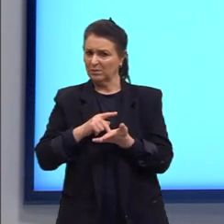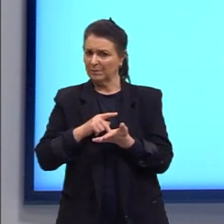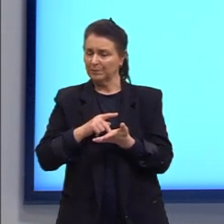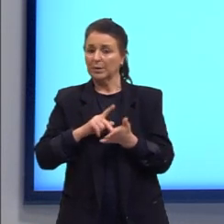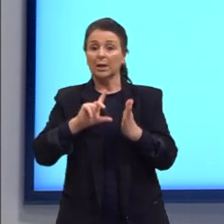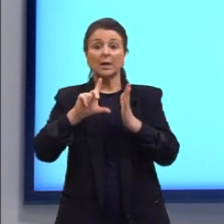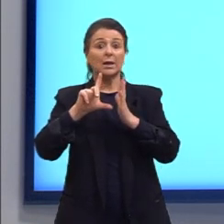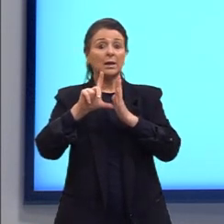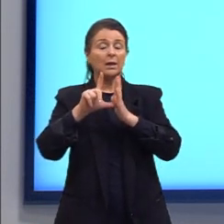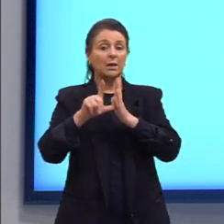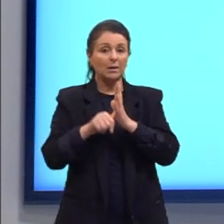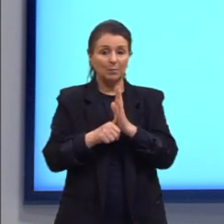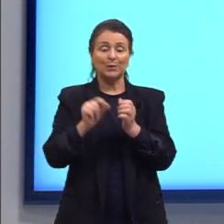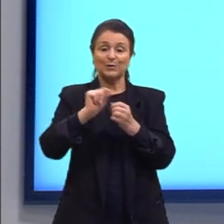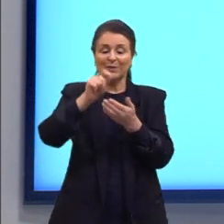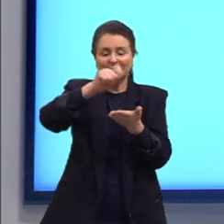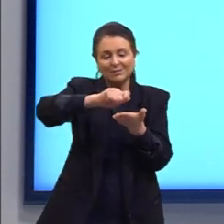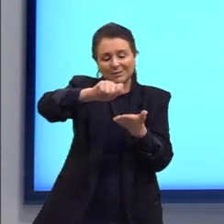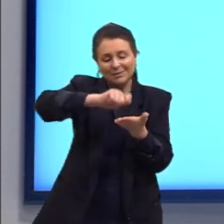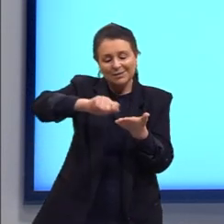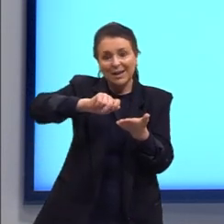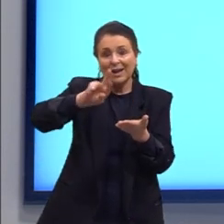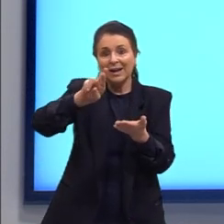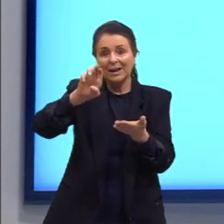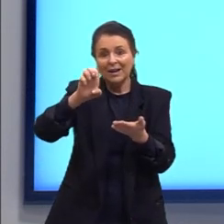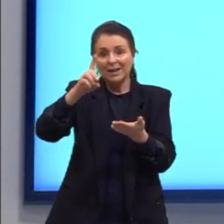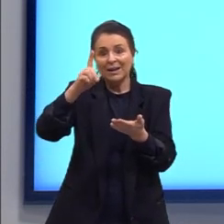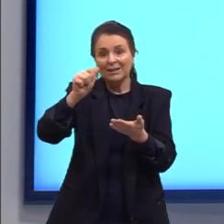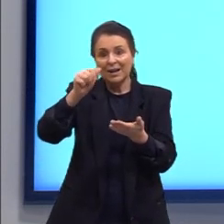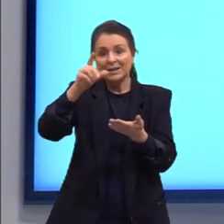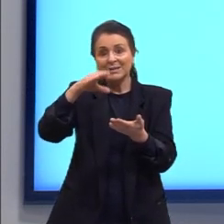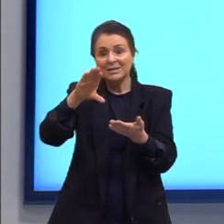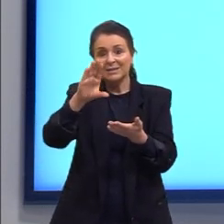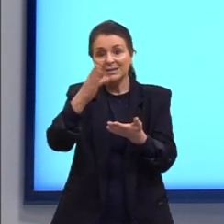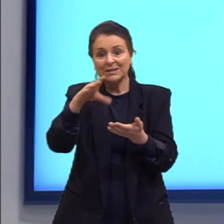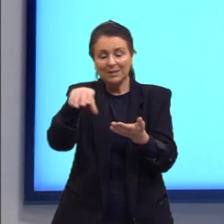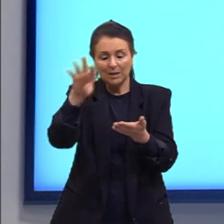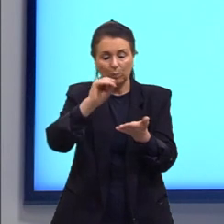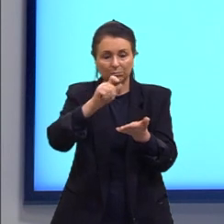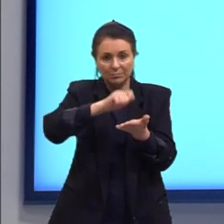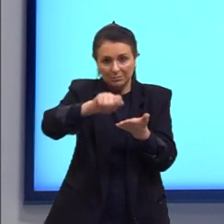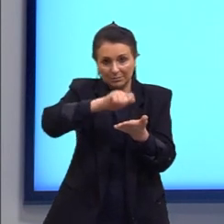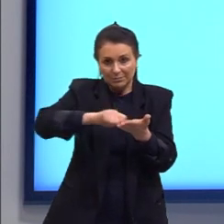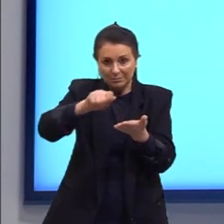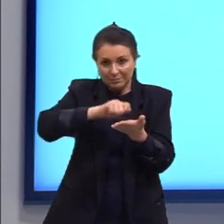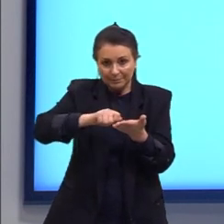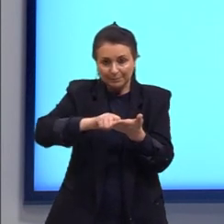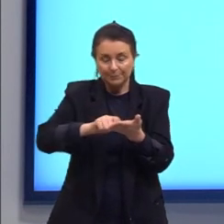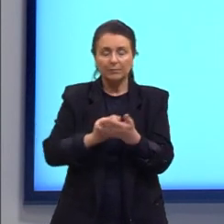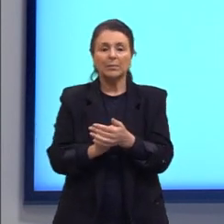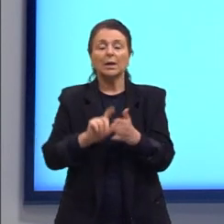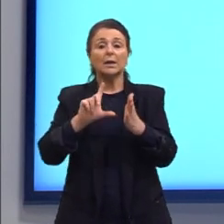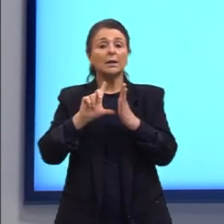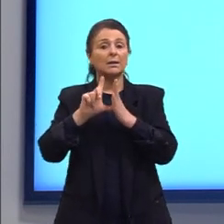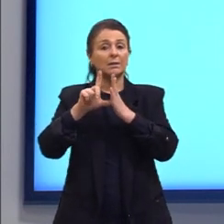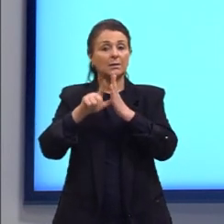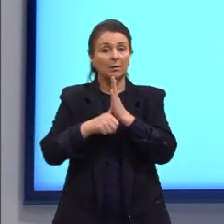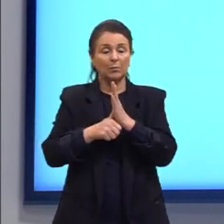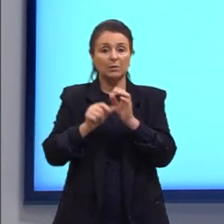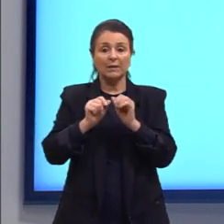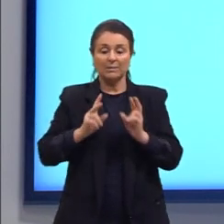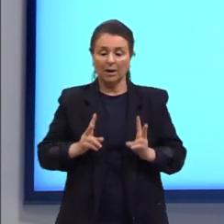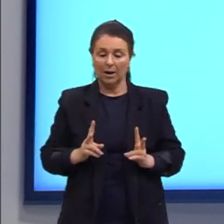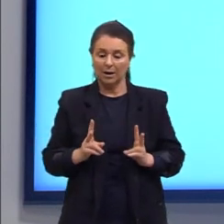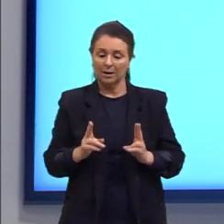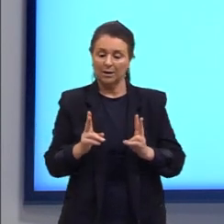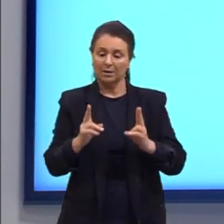a gente faz a parte da redação, ou seja, da escrita dessas informações. Por fim, a gente faz a edição, que